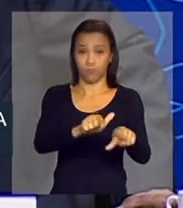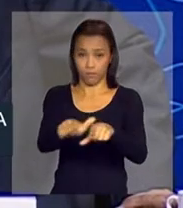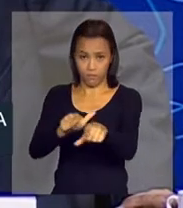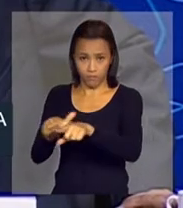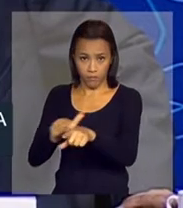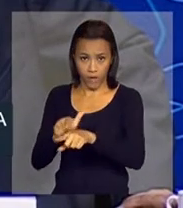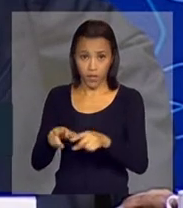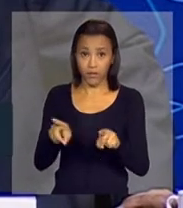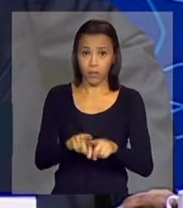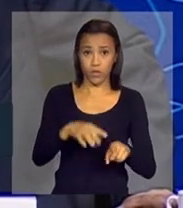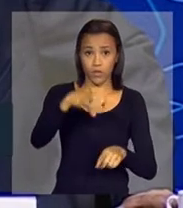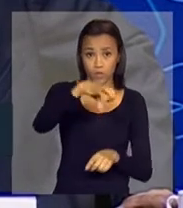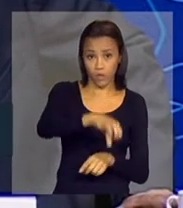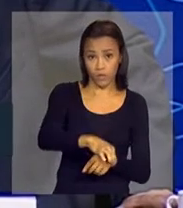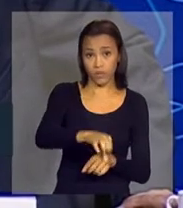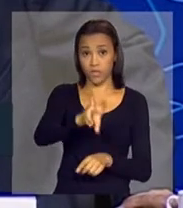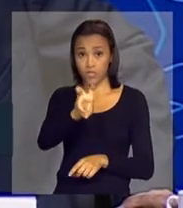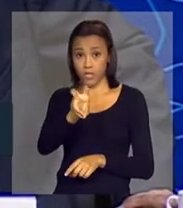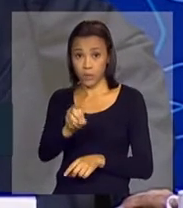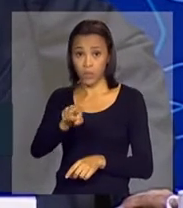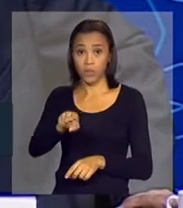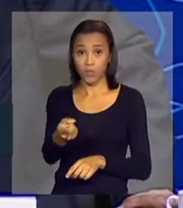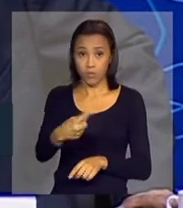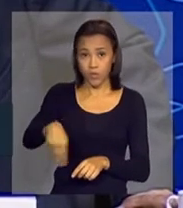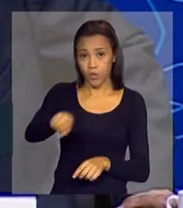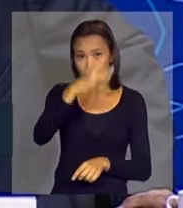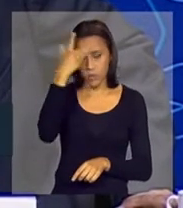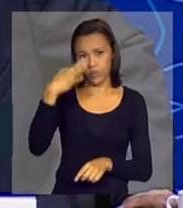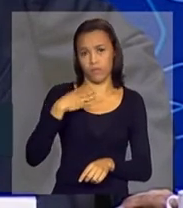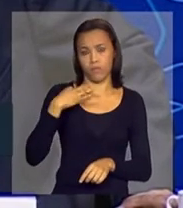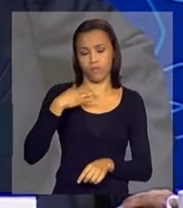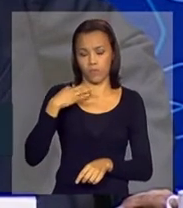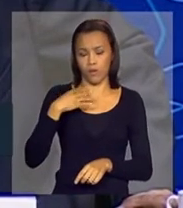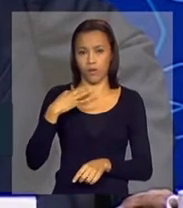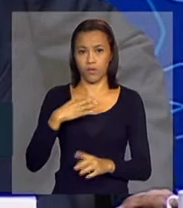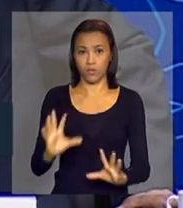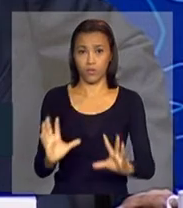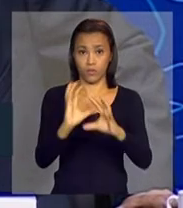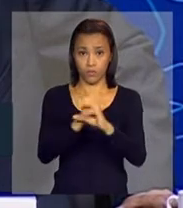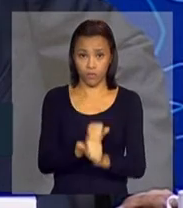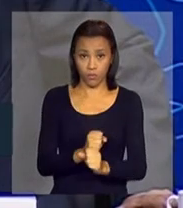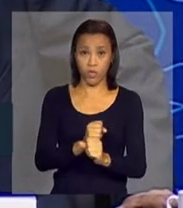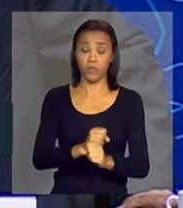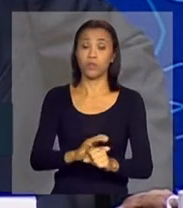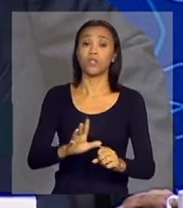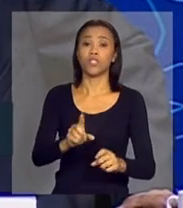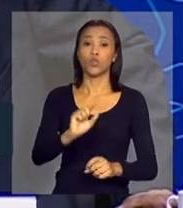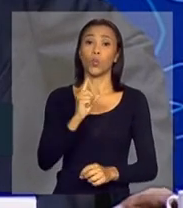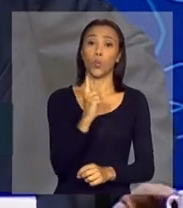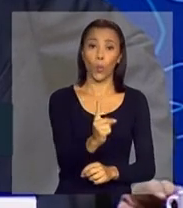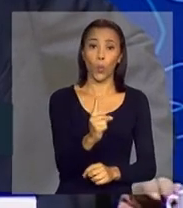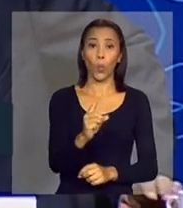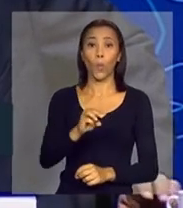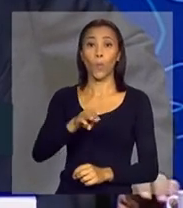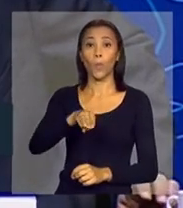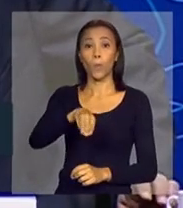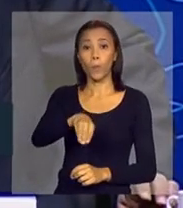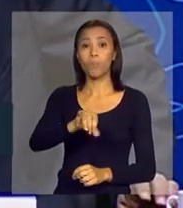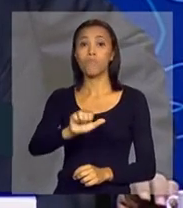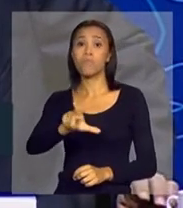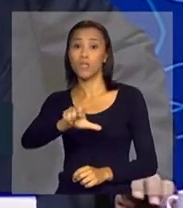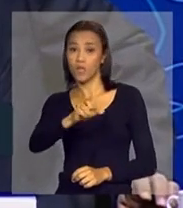e 950 mil voluntários, que completaria a cifra de um milhão. Nós queremos